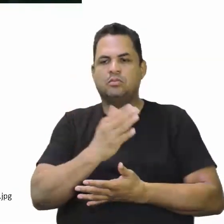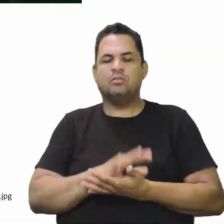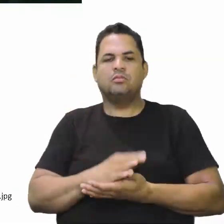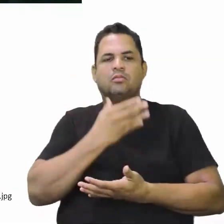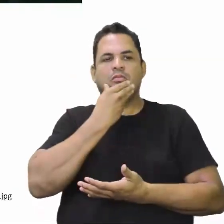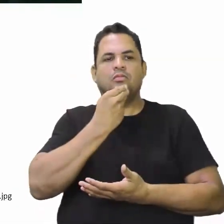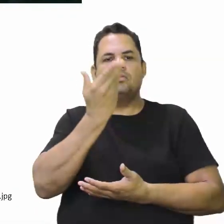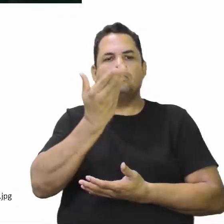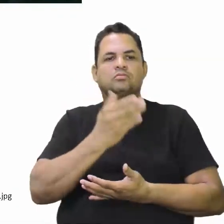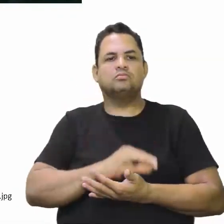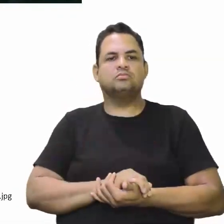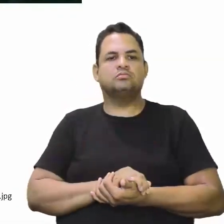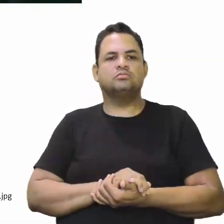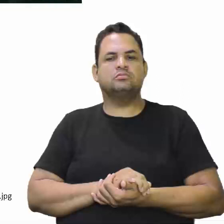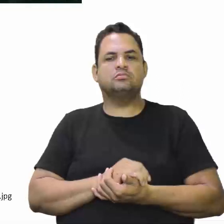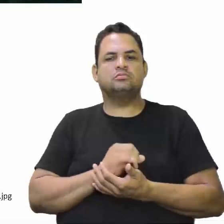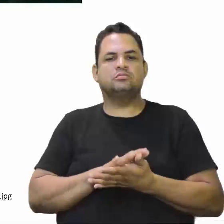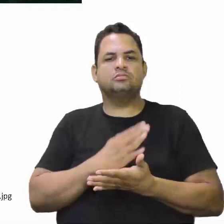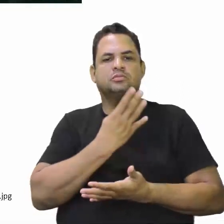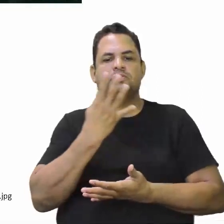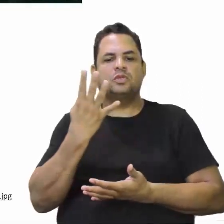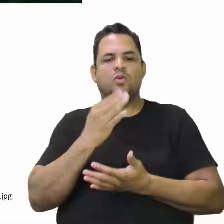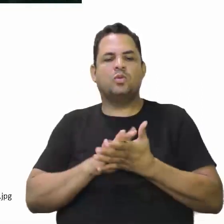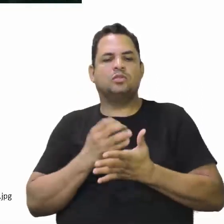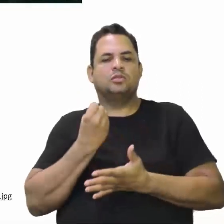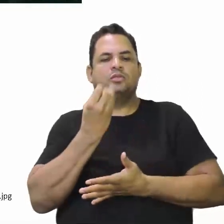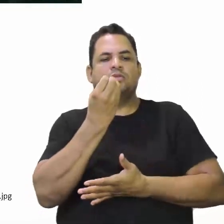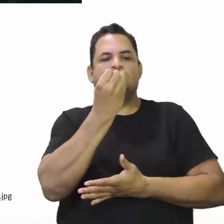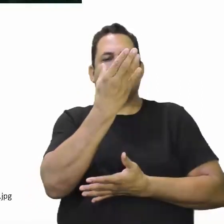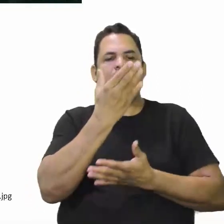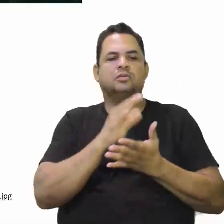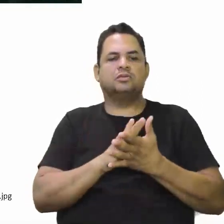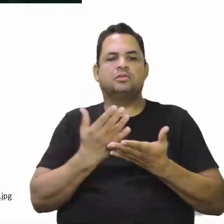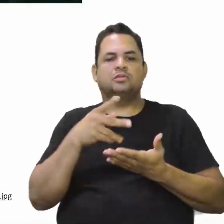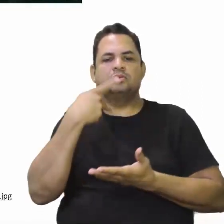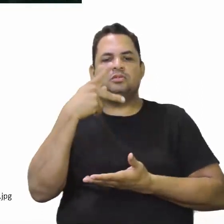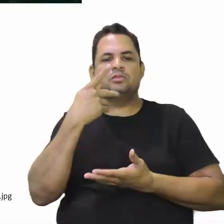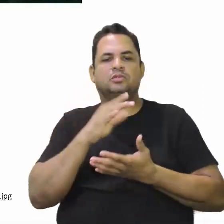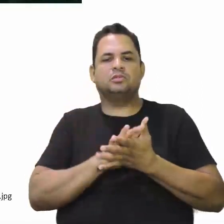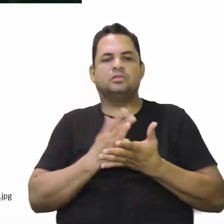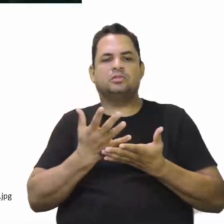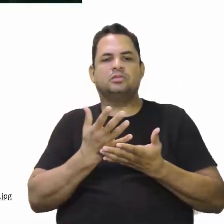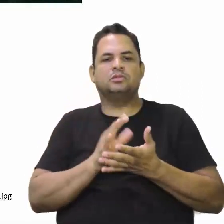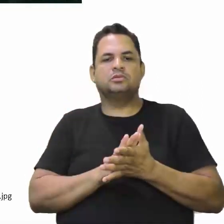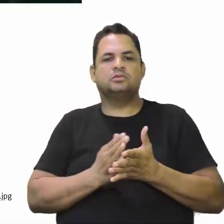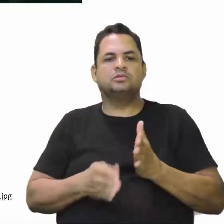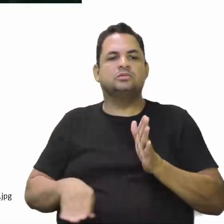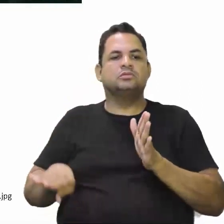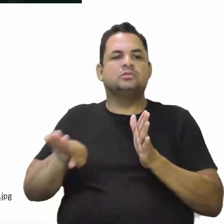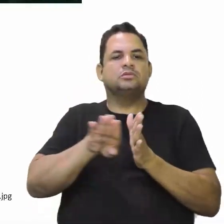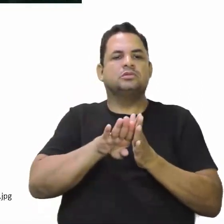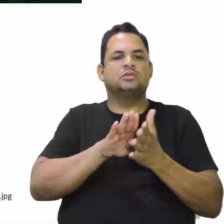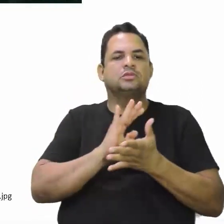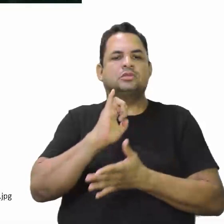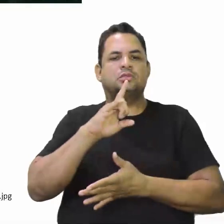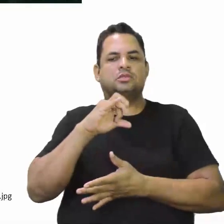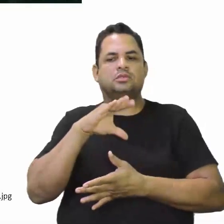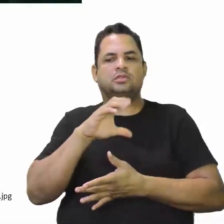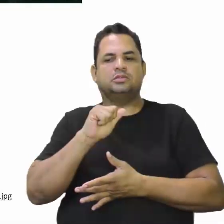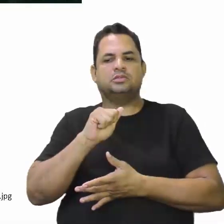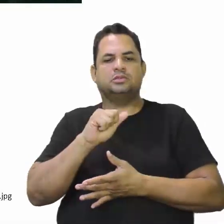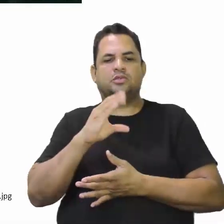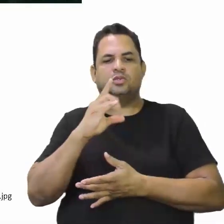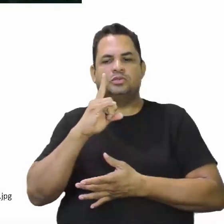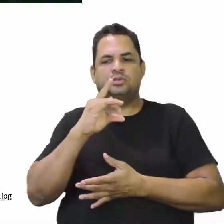Colombo, em suas quatro viagens, ele afirmou que ter chegado às Índias Ocidentais. Ah,